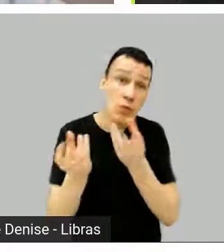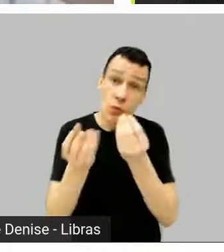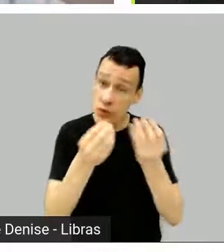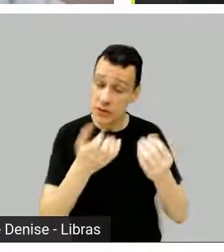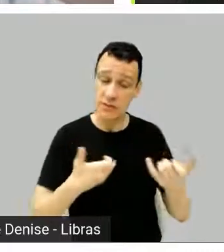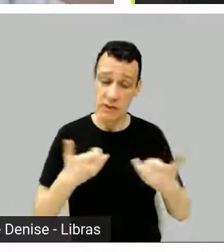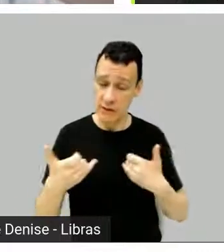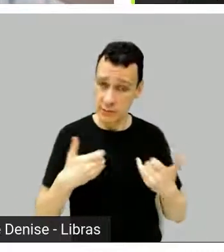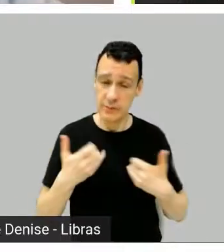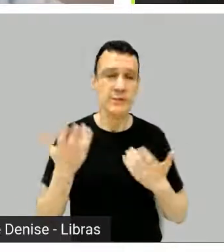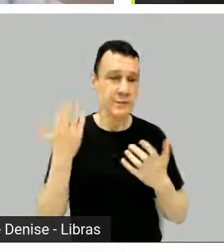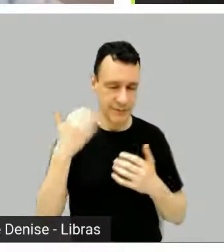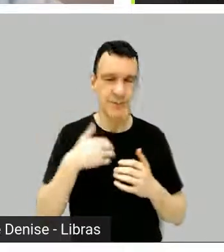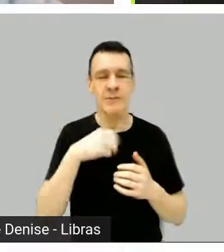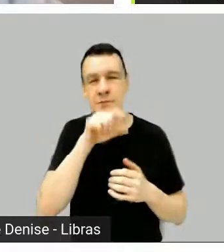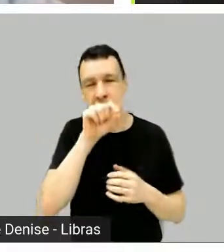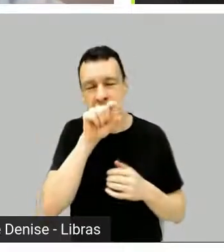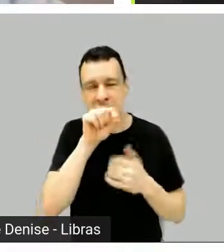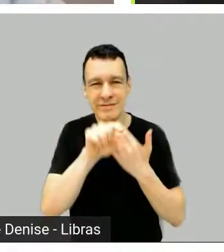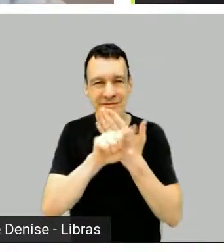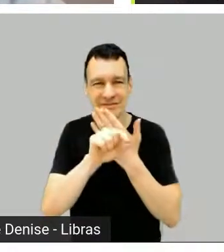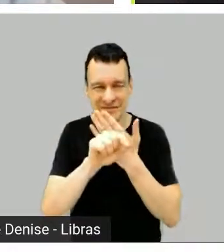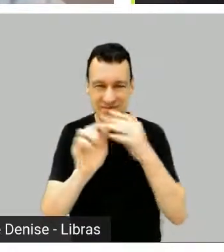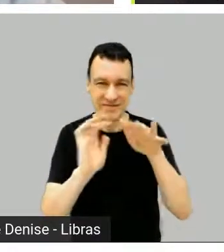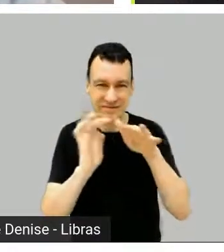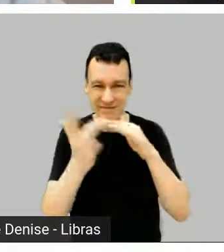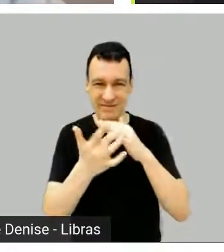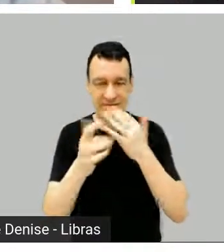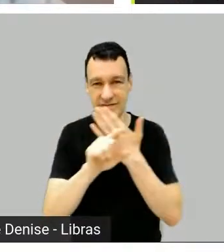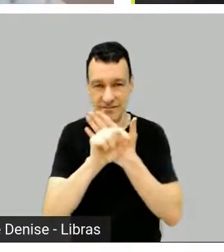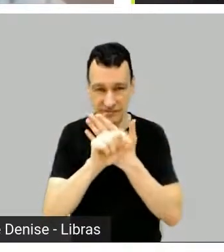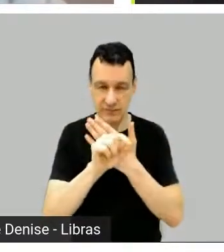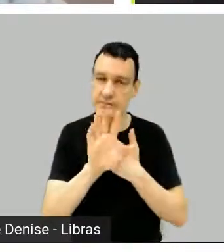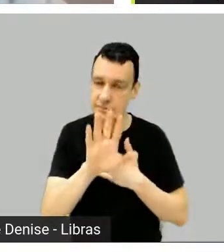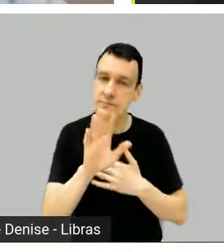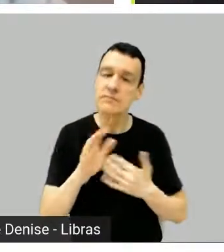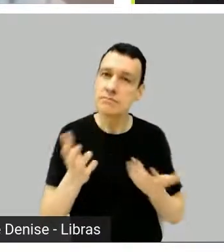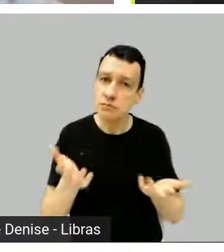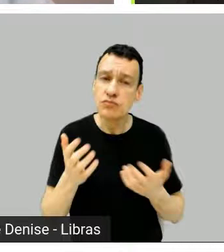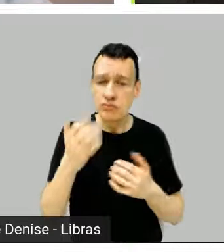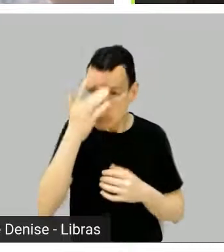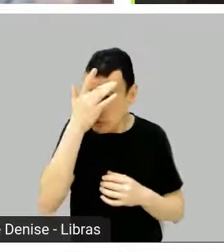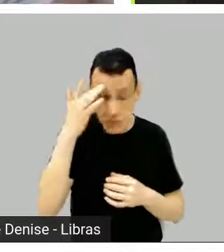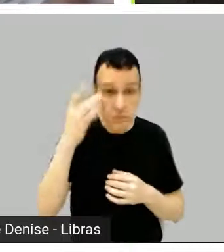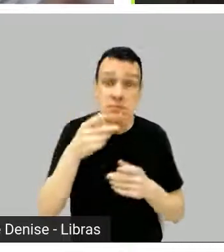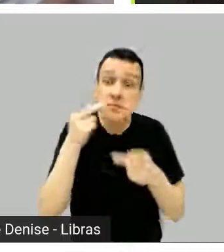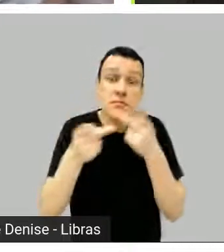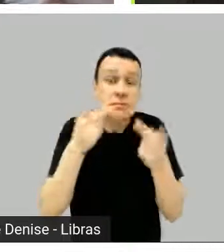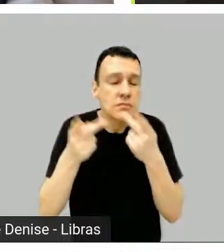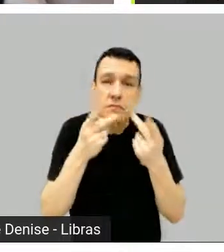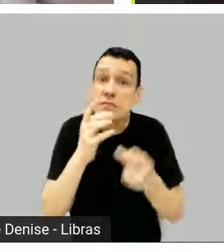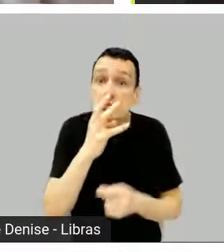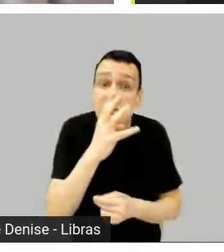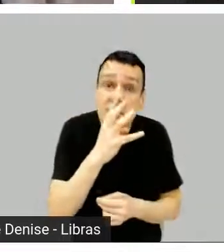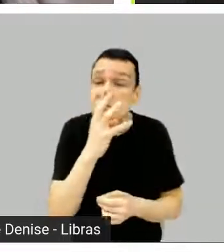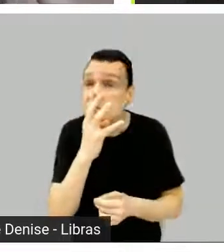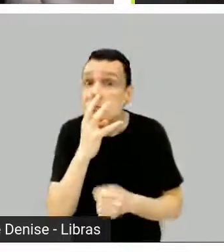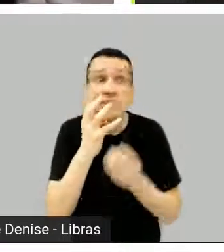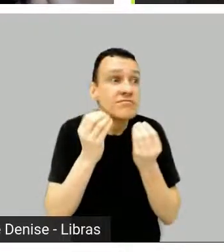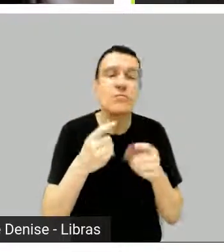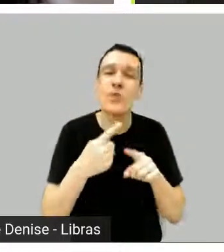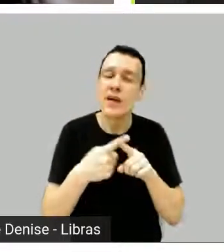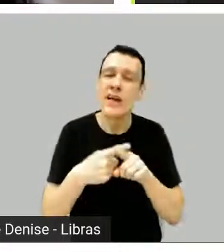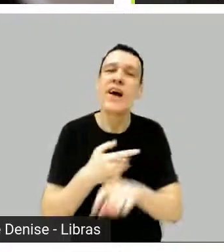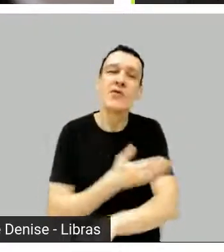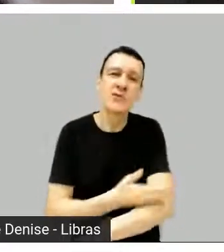espectadores ali que estavam vendo, sei lá o que, que passava no SBT antes e as pessoas ficavam atônitas. E, ué, mas